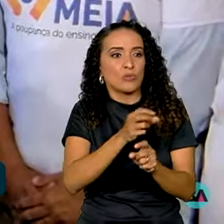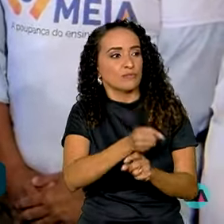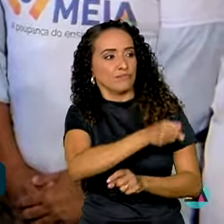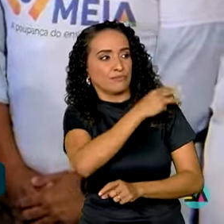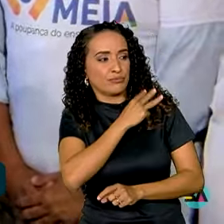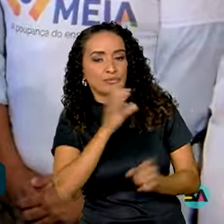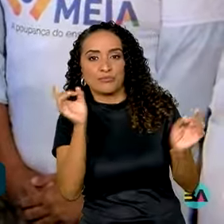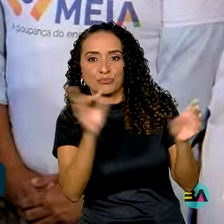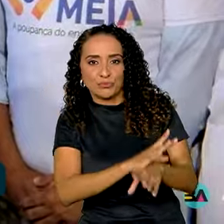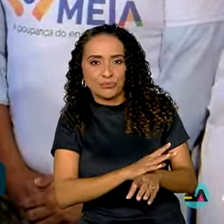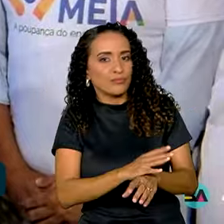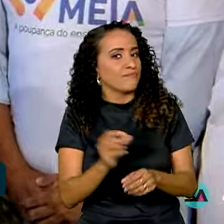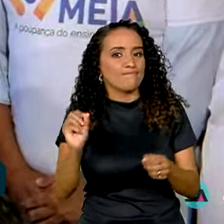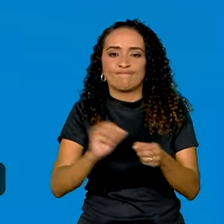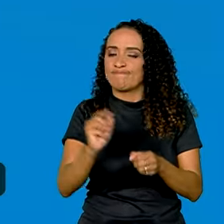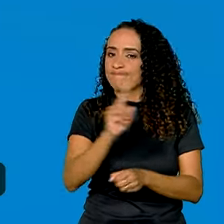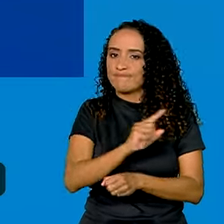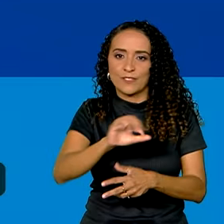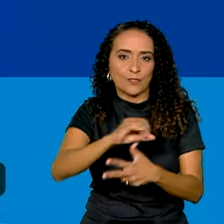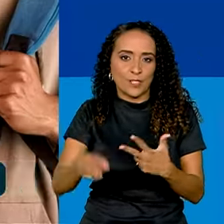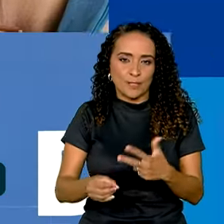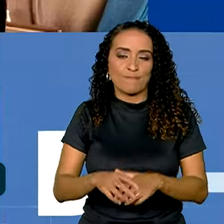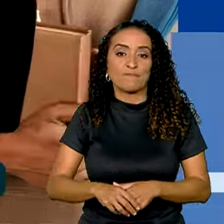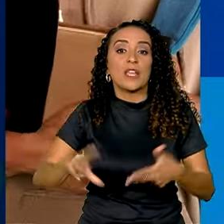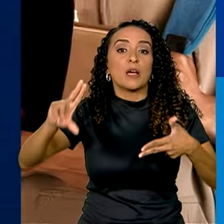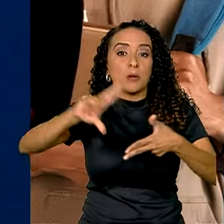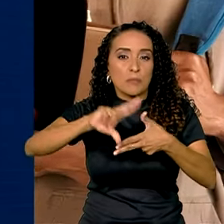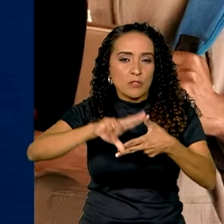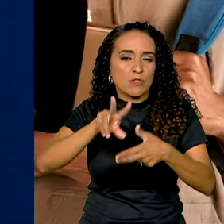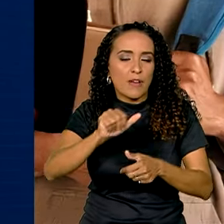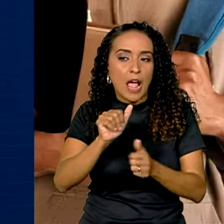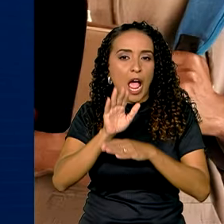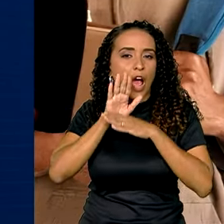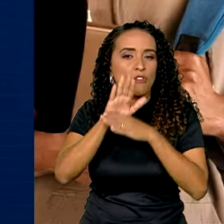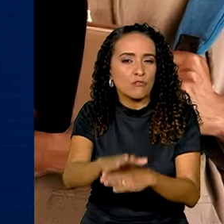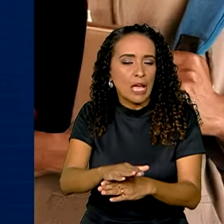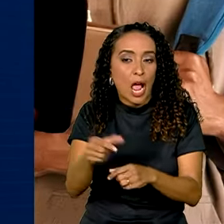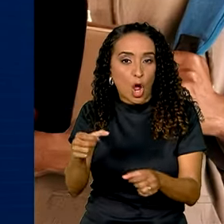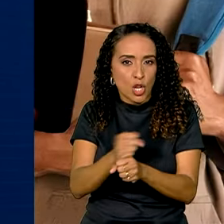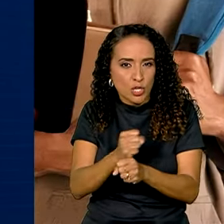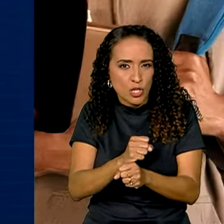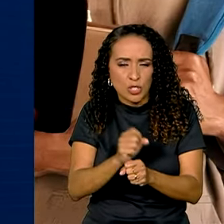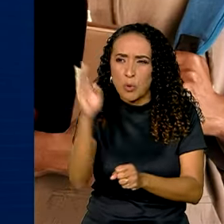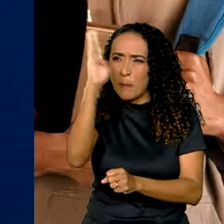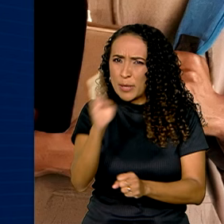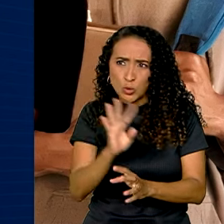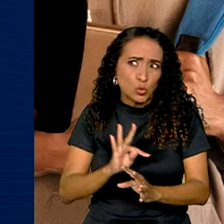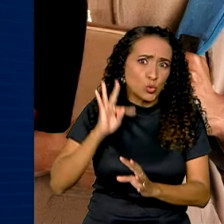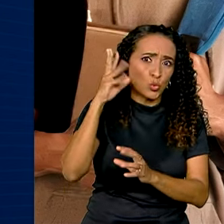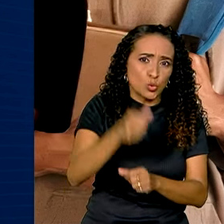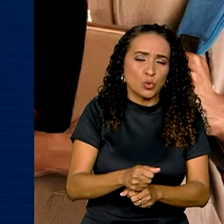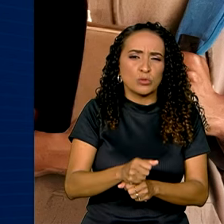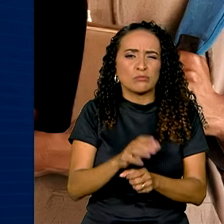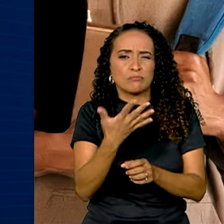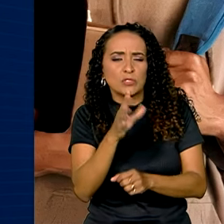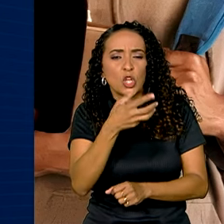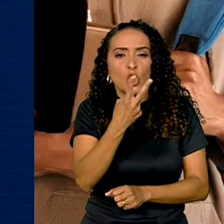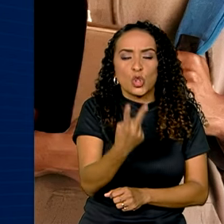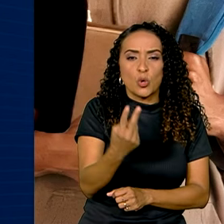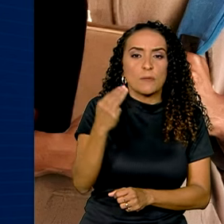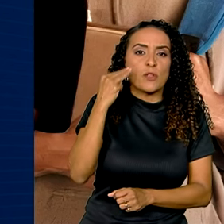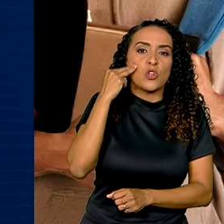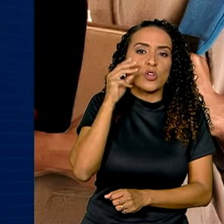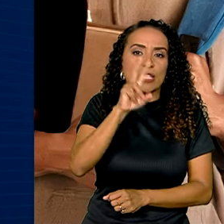2023 não fizeram a prova do Enem. O Pé de Meia deve beneficiar, neste ano, em todo o Brasil, cerca de 2 milhões